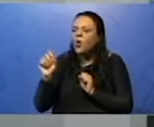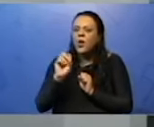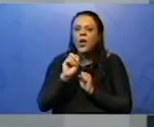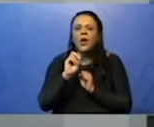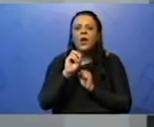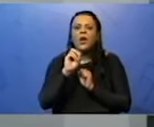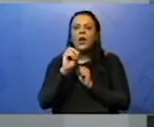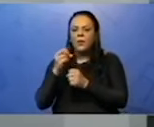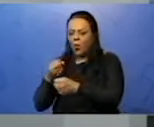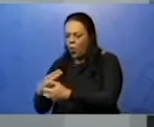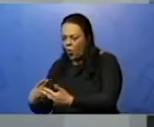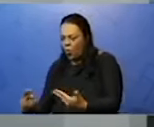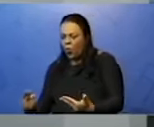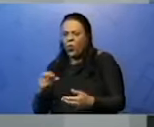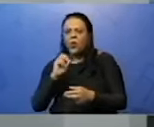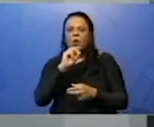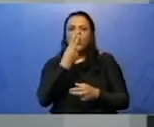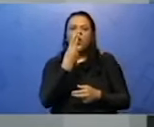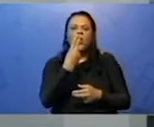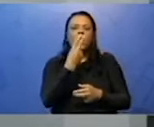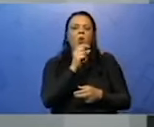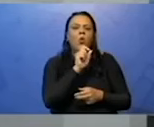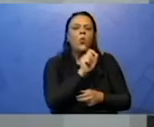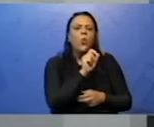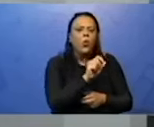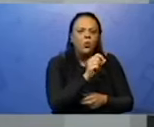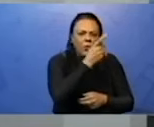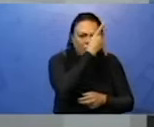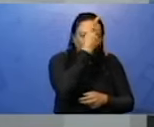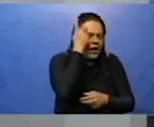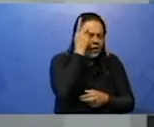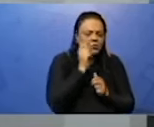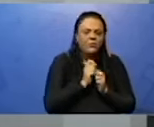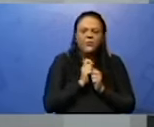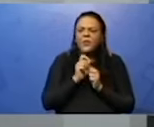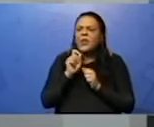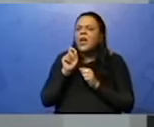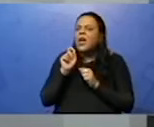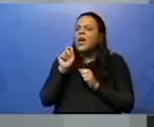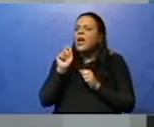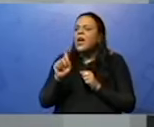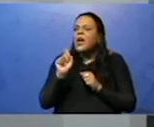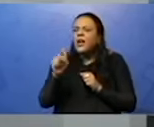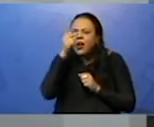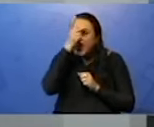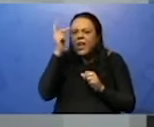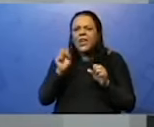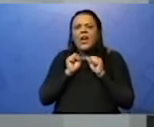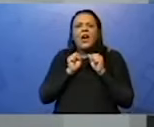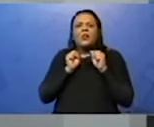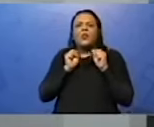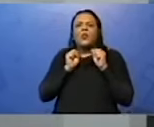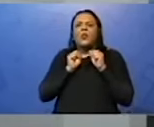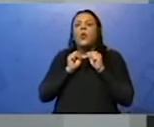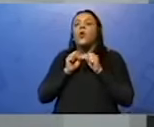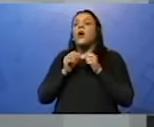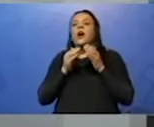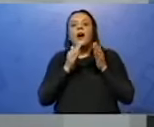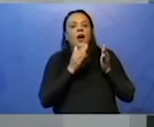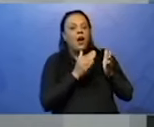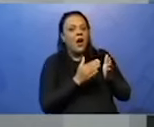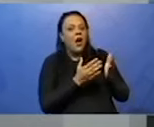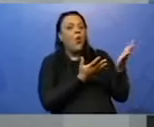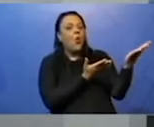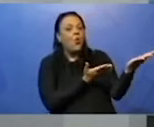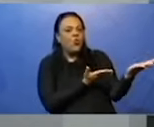quem para pessoa? Então, quem adoraram a iniciativa? Os jovens da escola. Certo? Então, os jovens da